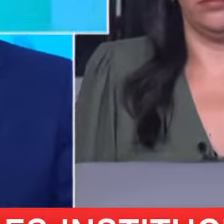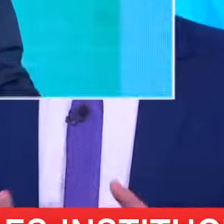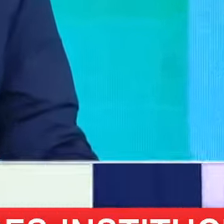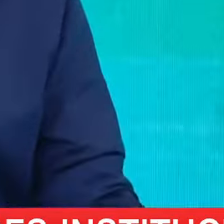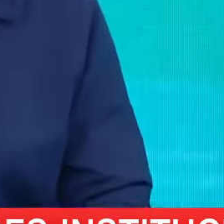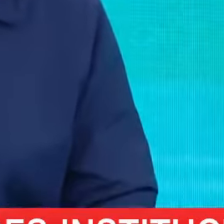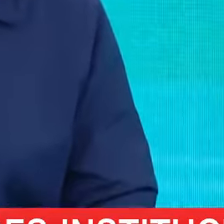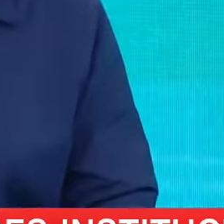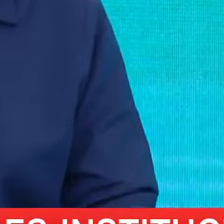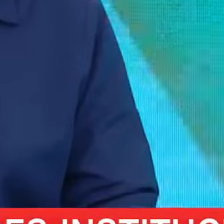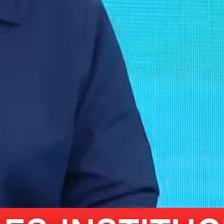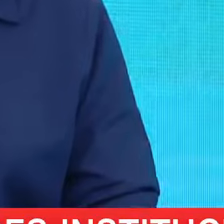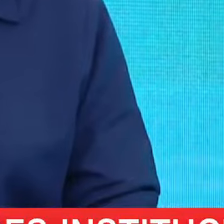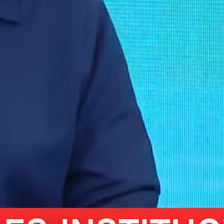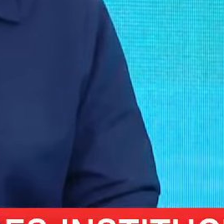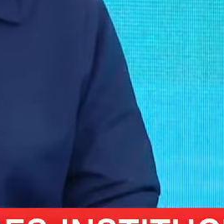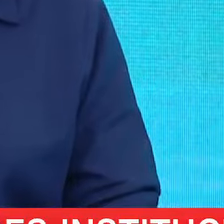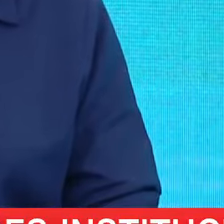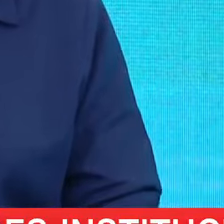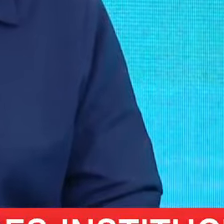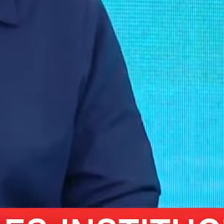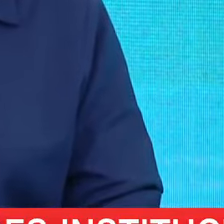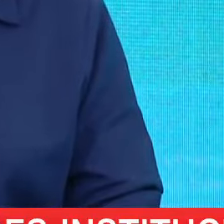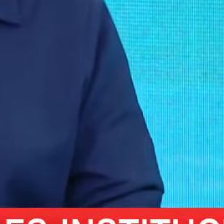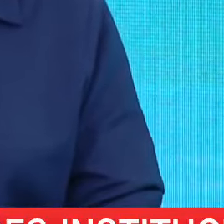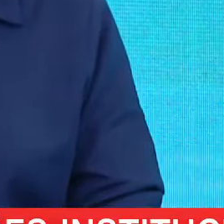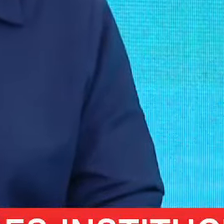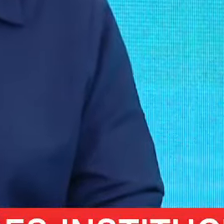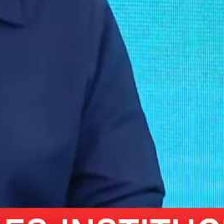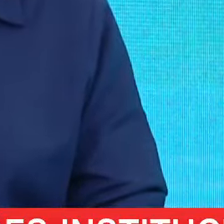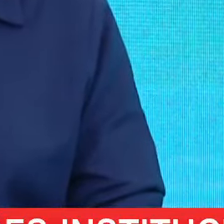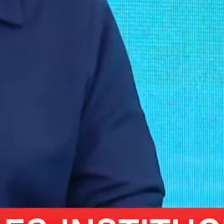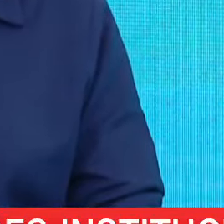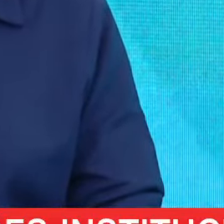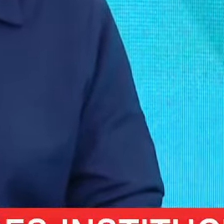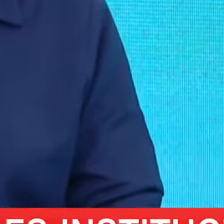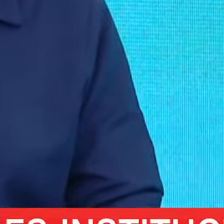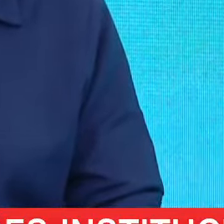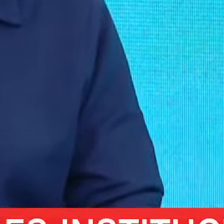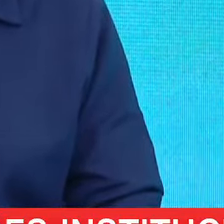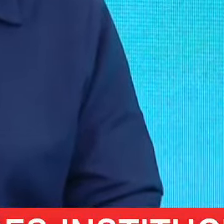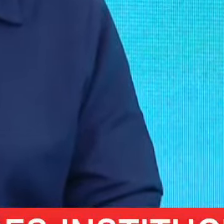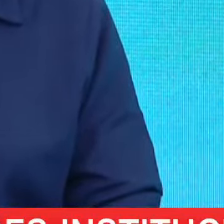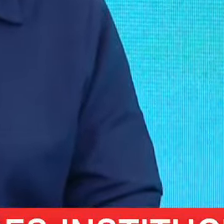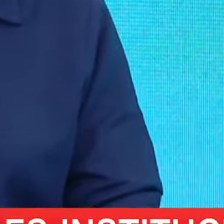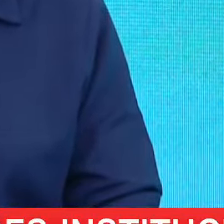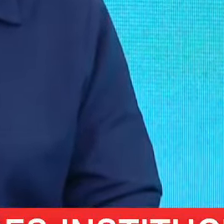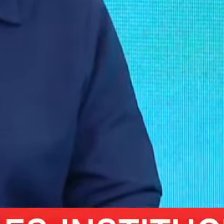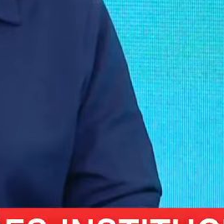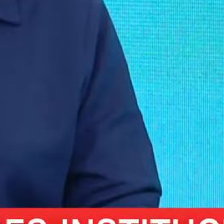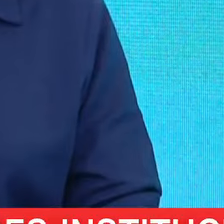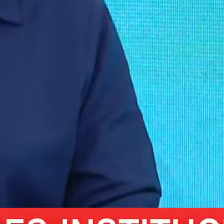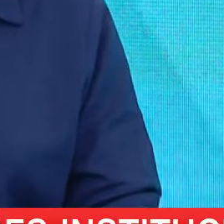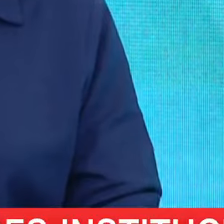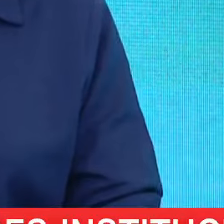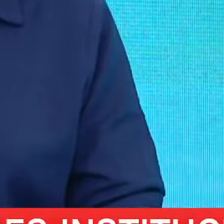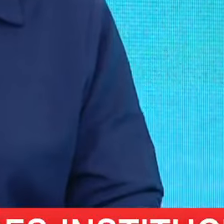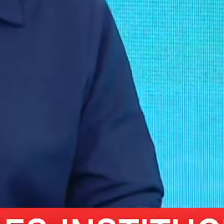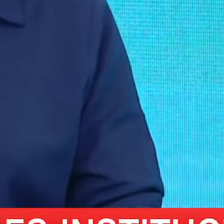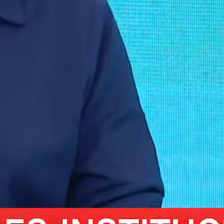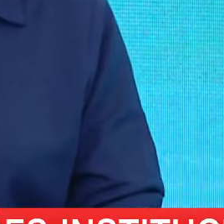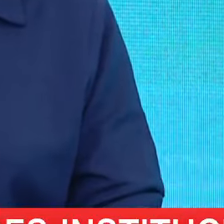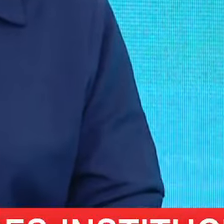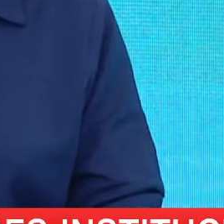praias. E para finalizar, claro, o fato do senador Flávio Bolsonaro ser o relator, contribui ainda mais para jogar esse debate